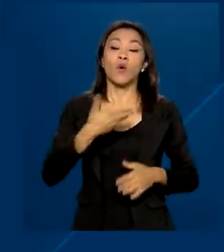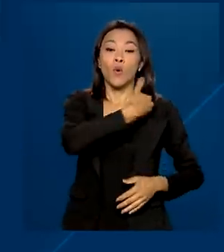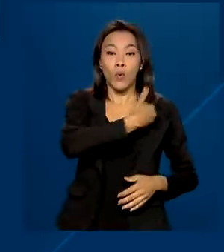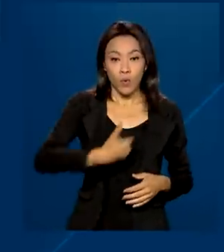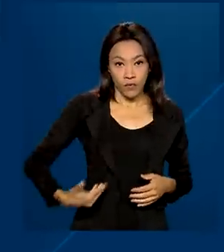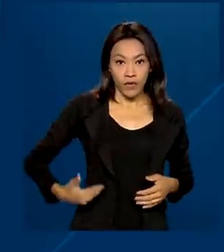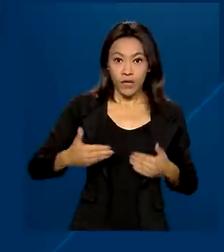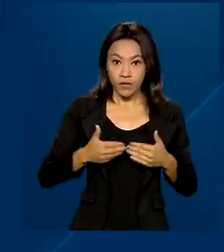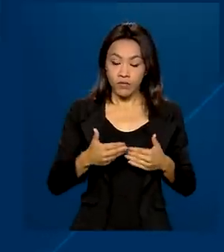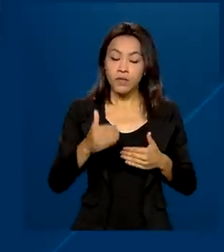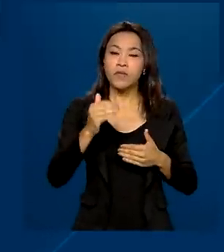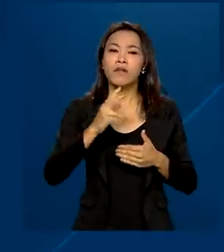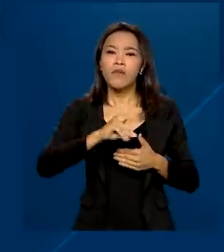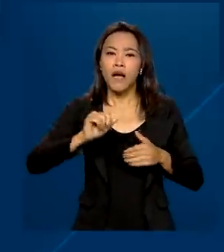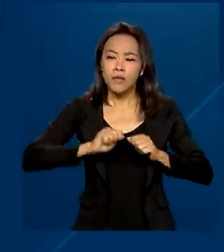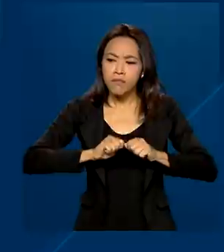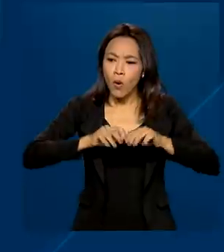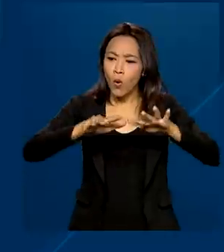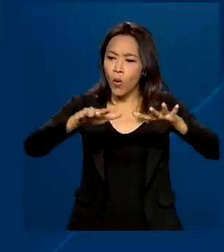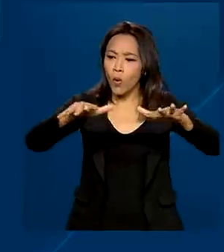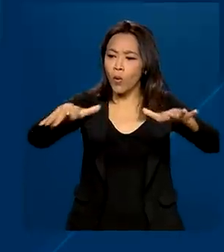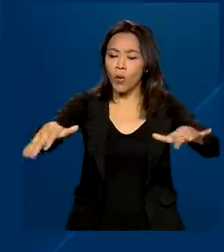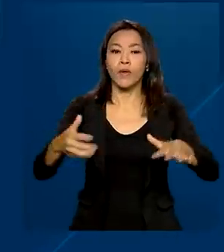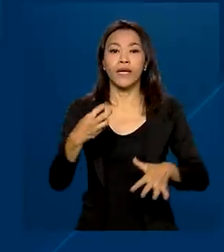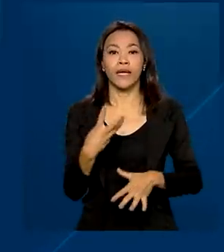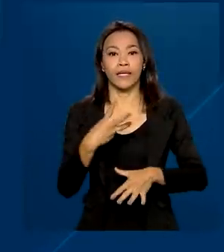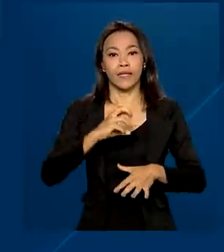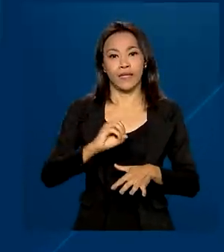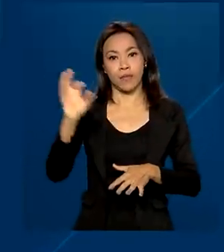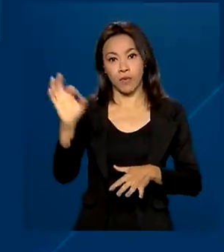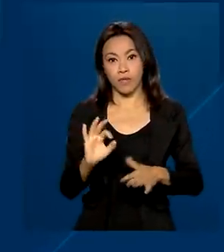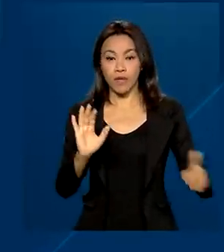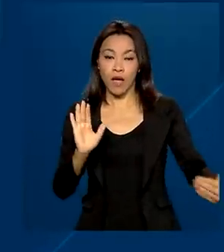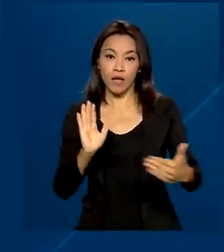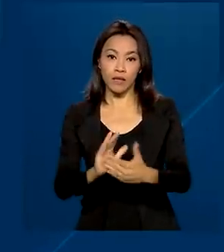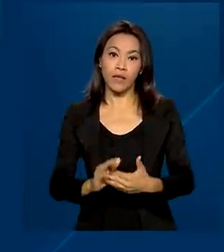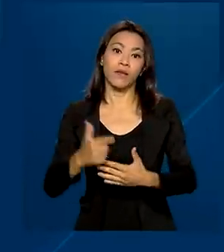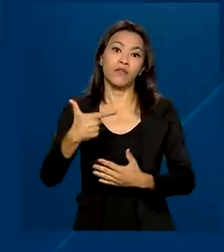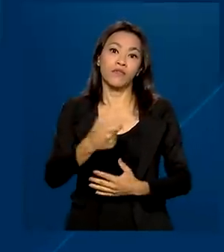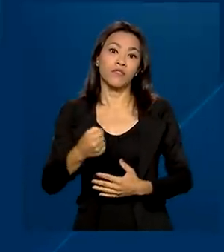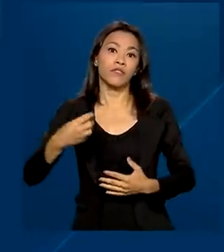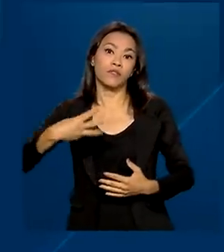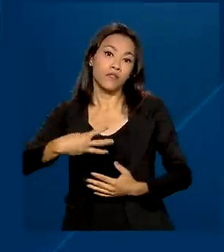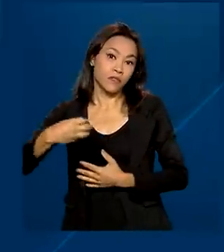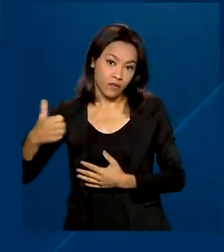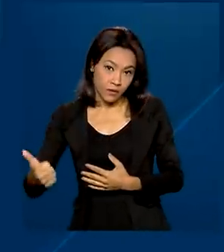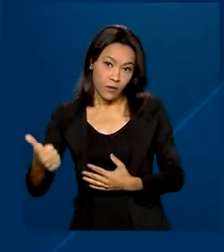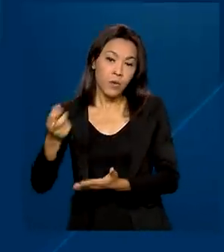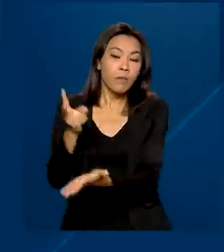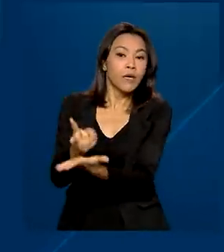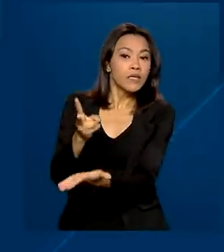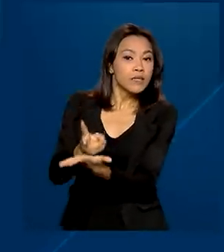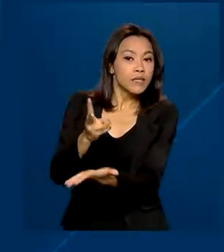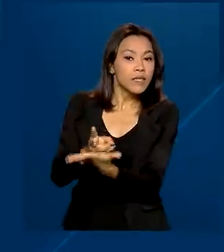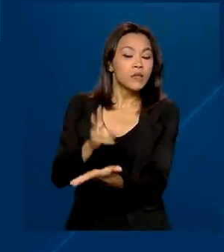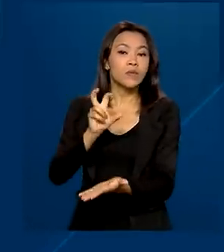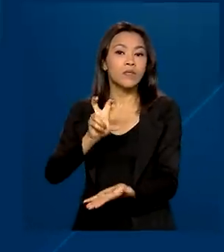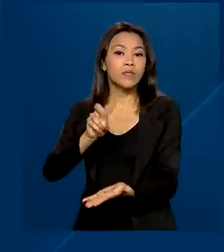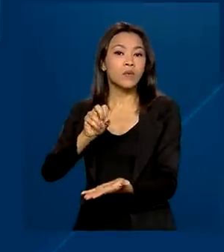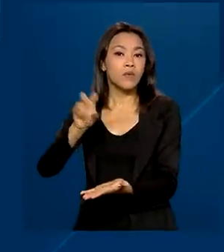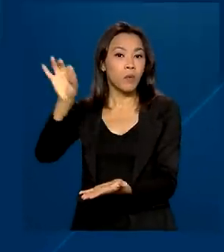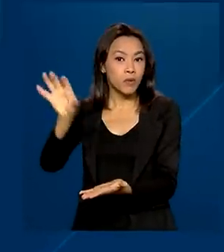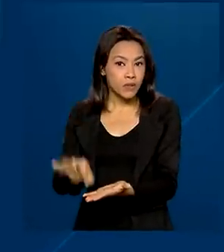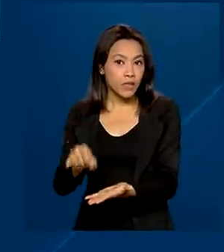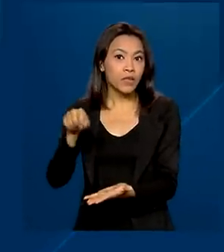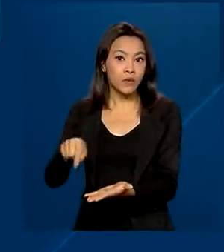o Brasil deve expandir a matriz energética em 30% até 2031, mantendo a proporção de 50% de